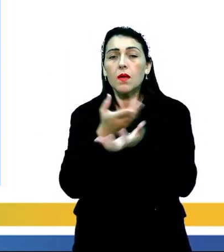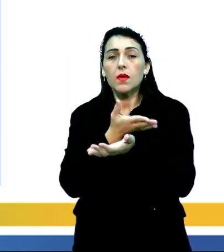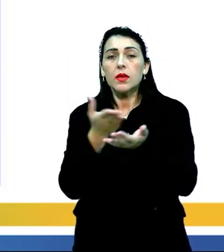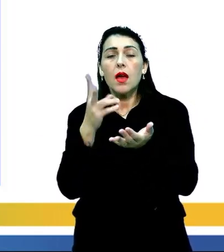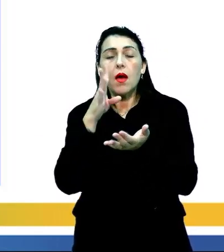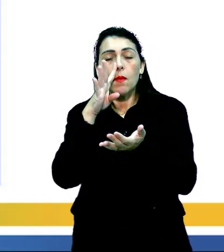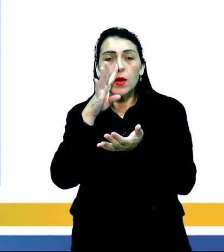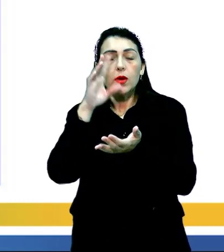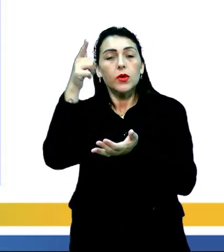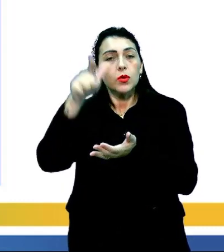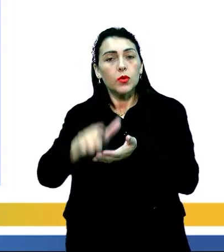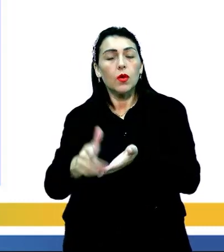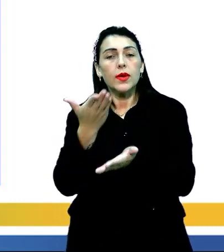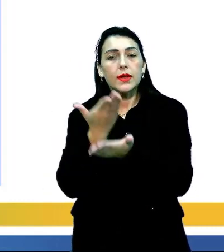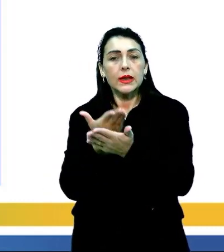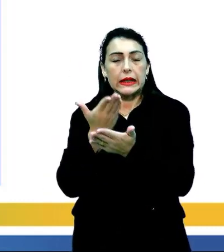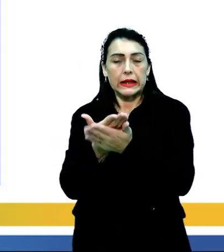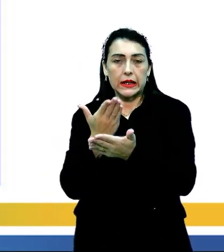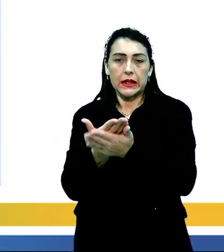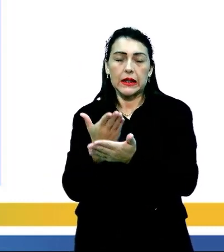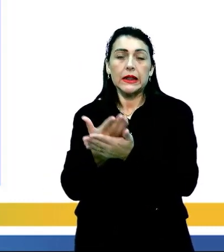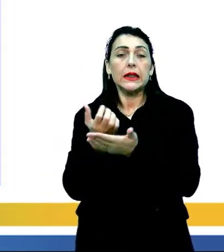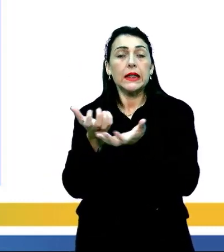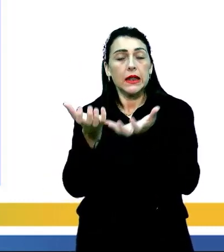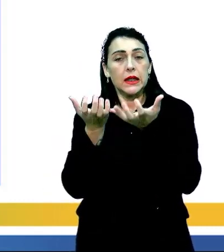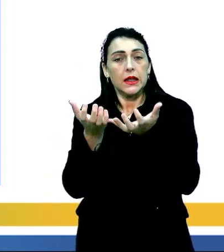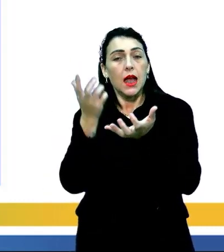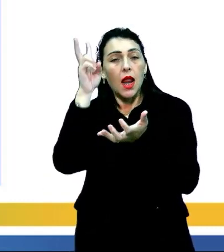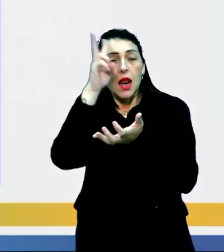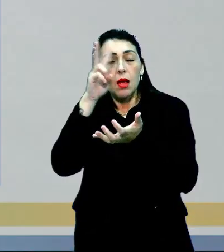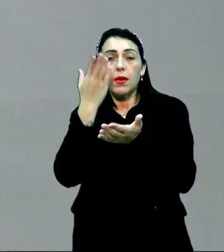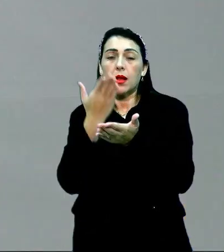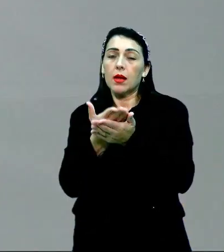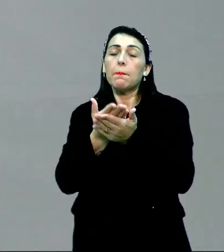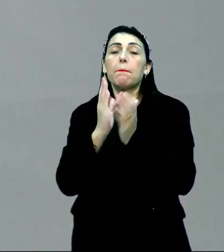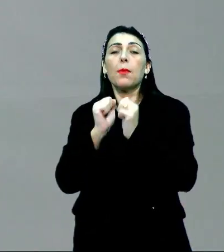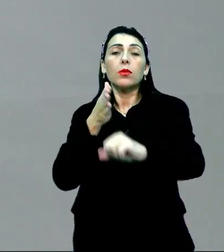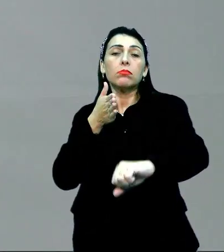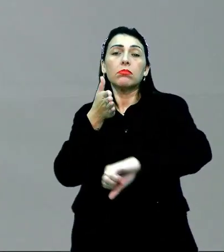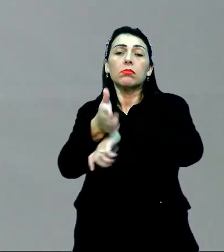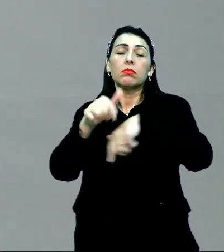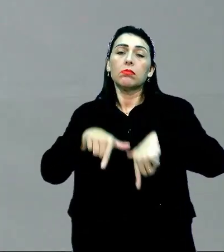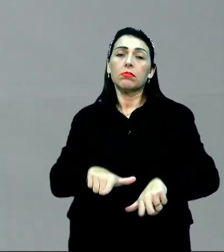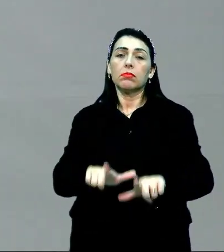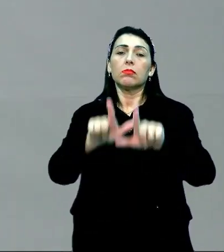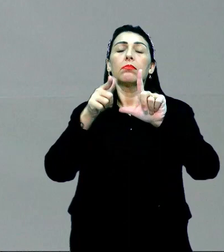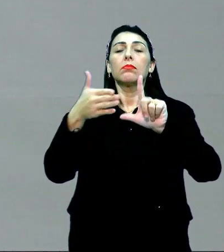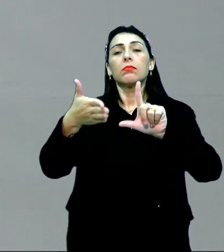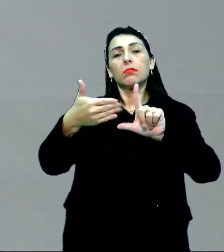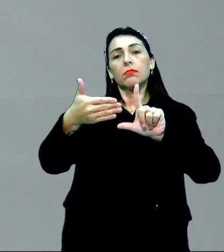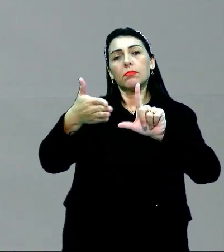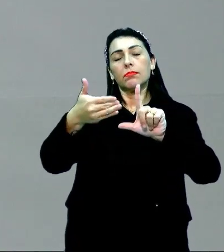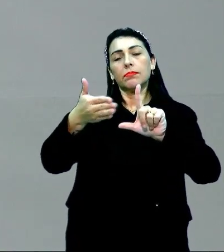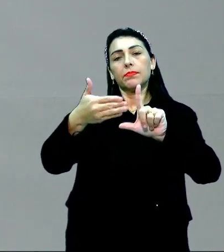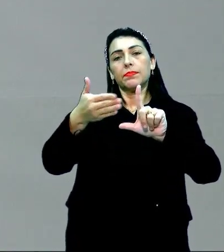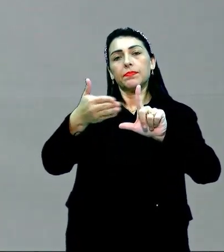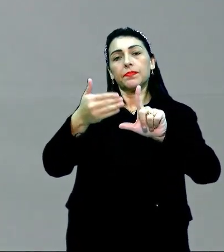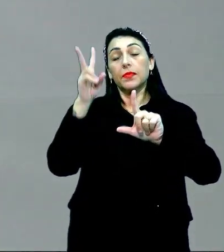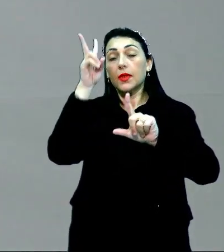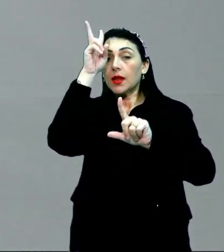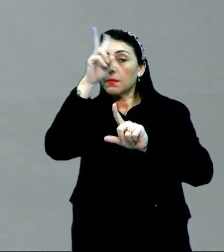acompanhem novamente essa aula. Se vocês quiserem relembrar essa aula, vocês podem acessar a nossa plataforma.